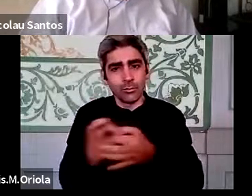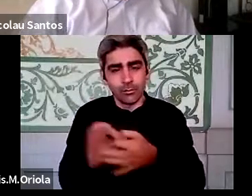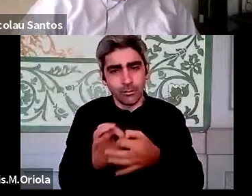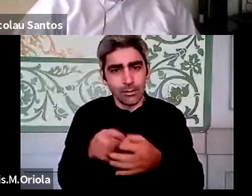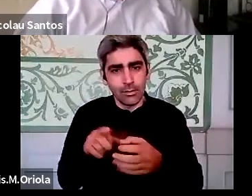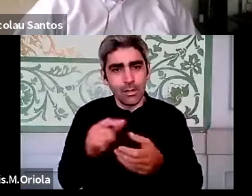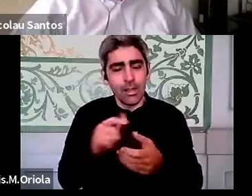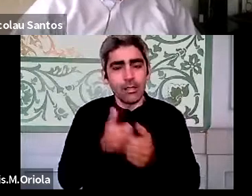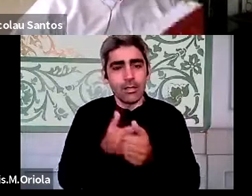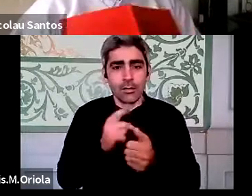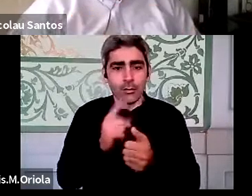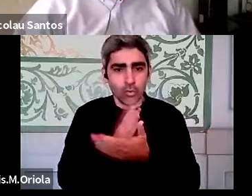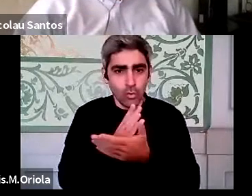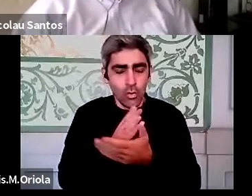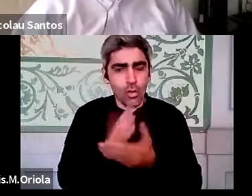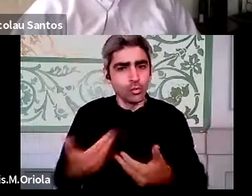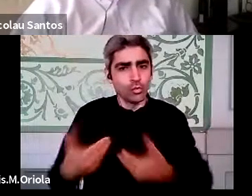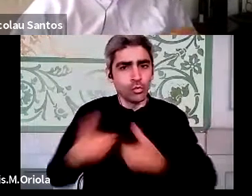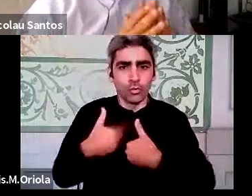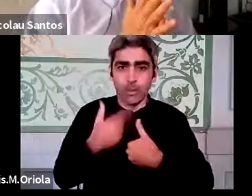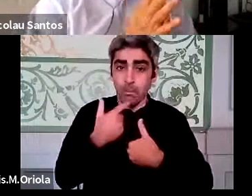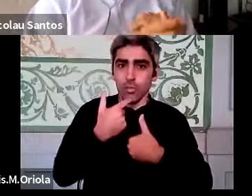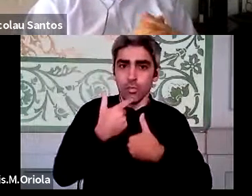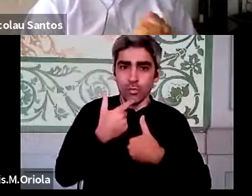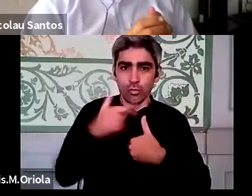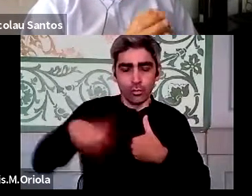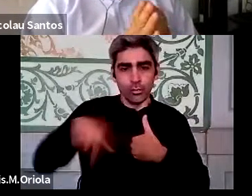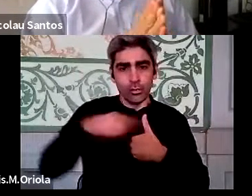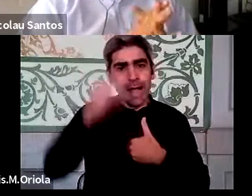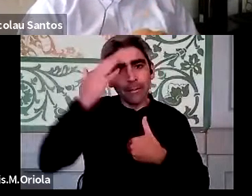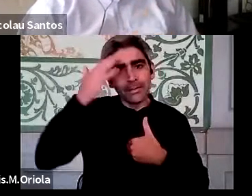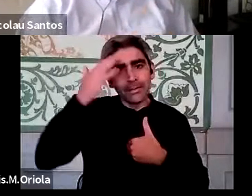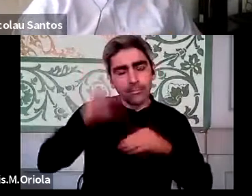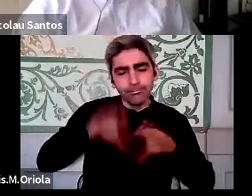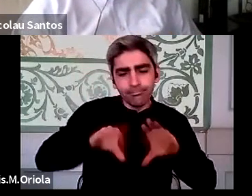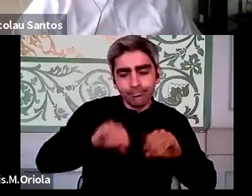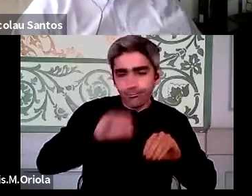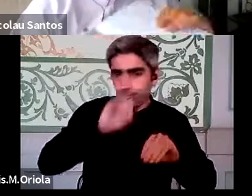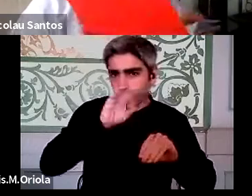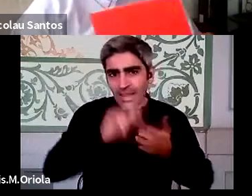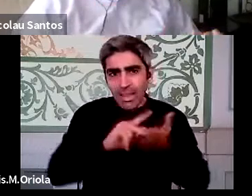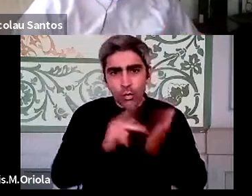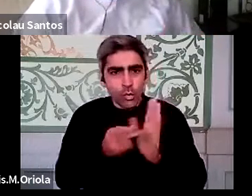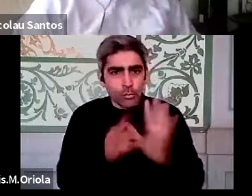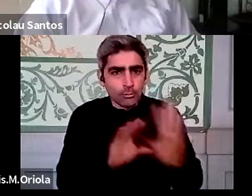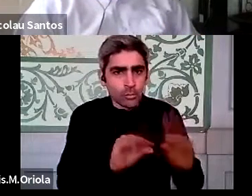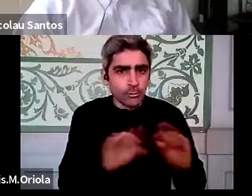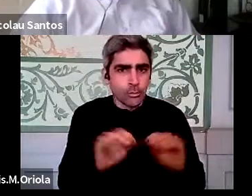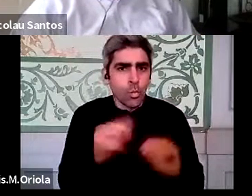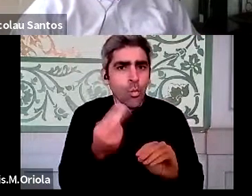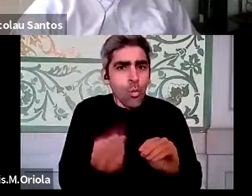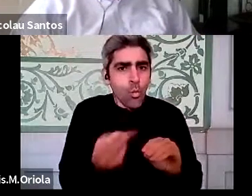teletrabalho, não, mas que ajudou muito a nossa capacidade, o aumento da nossa capacidade tecnológica de usar estes